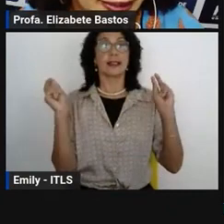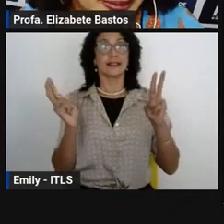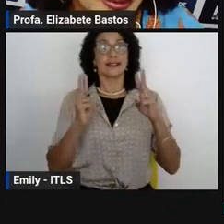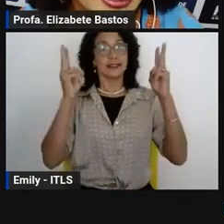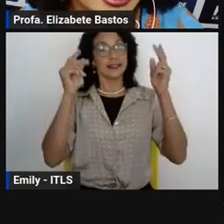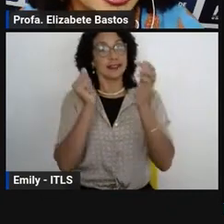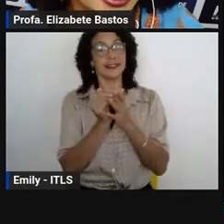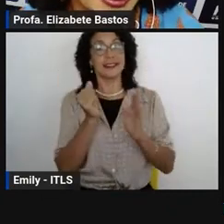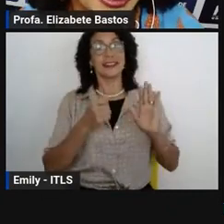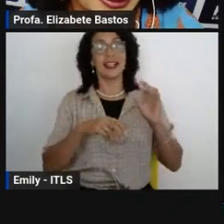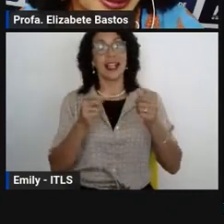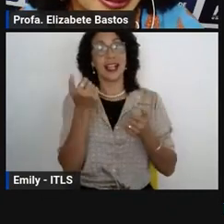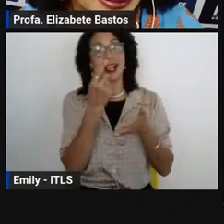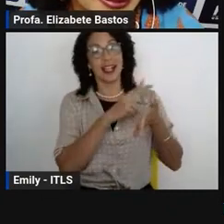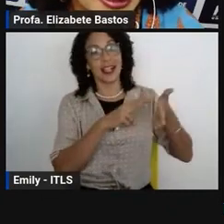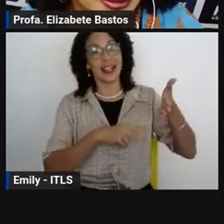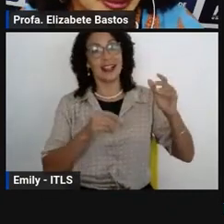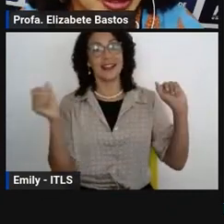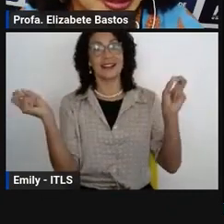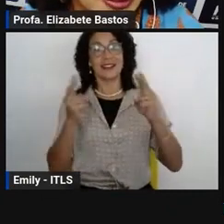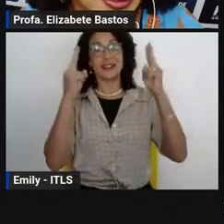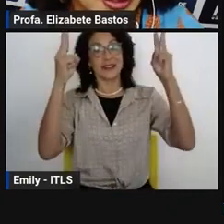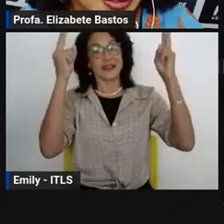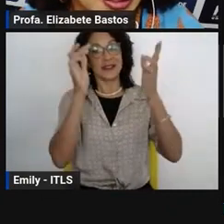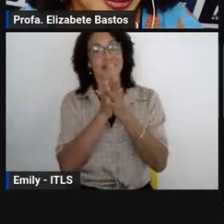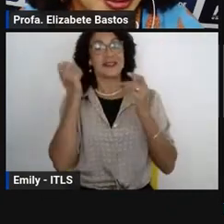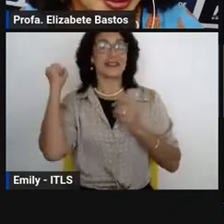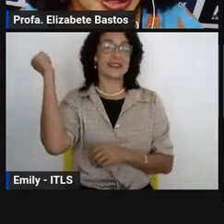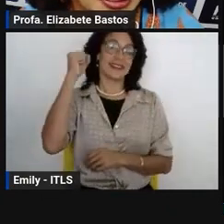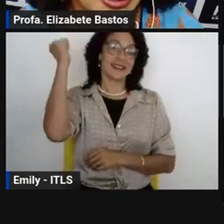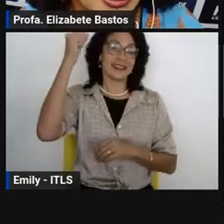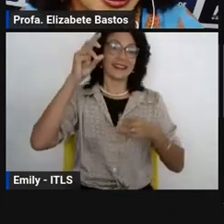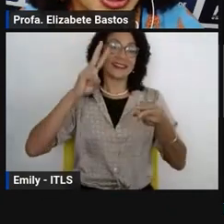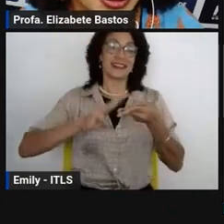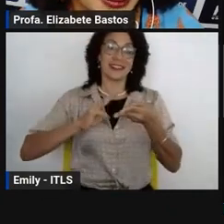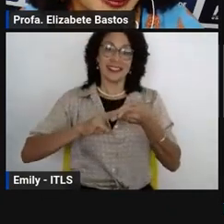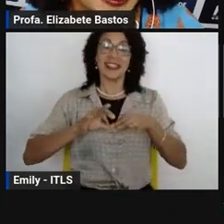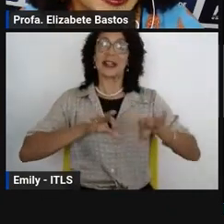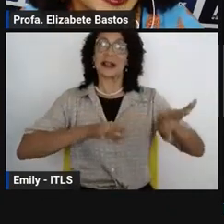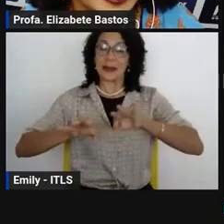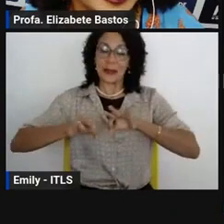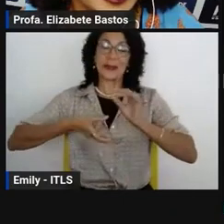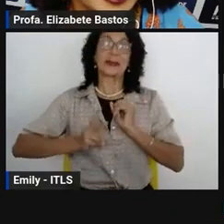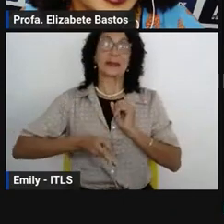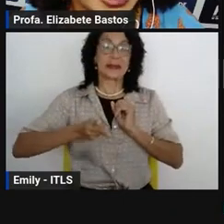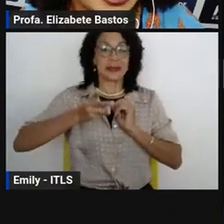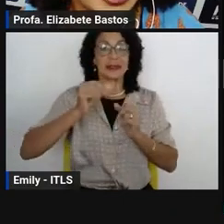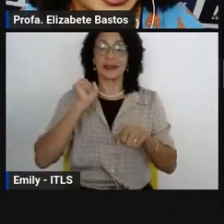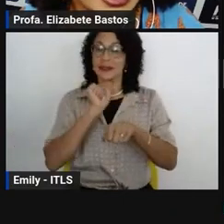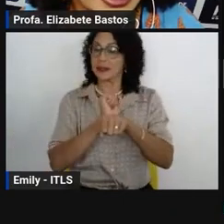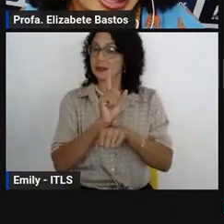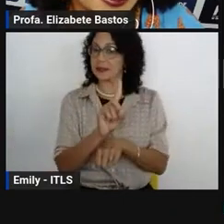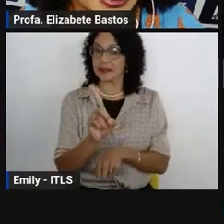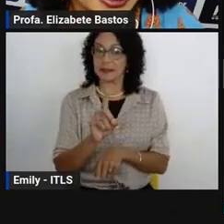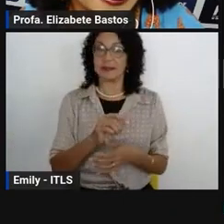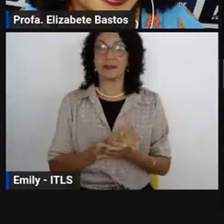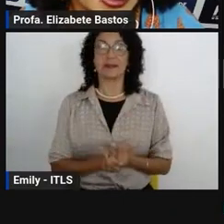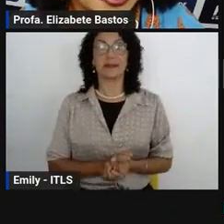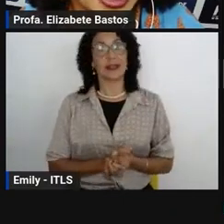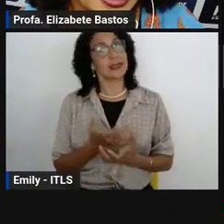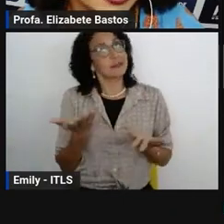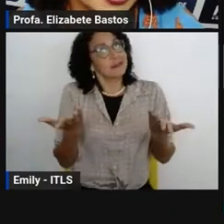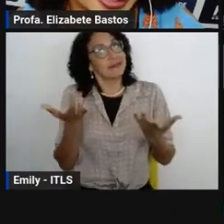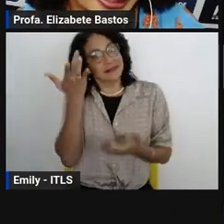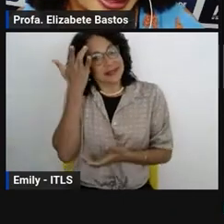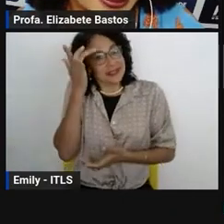as literaturas e viva a matemática. Os projetos institucionais, eles continuam. Quem sabe, o